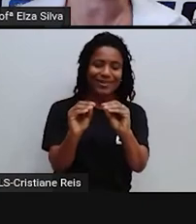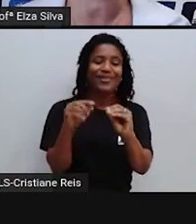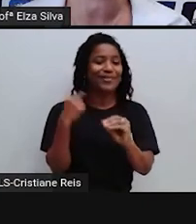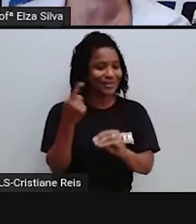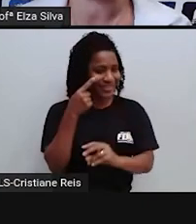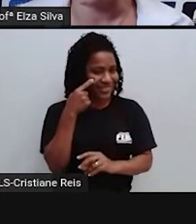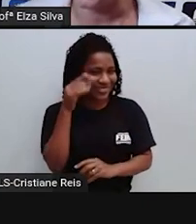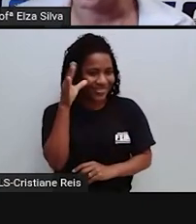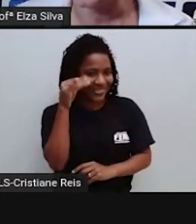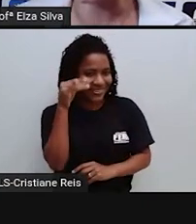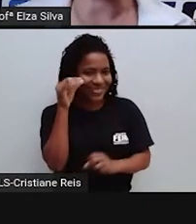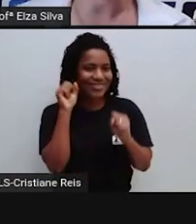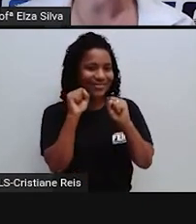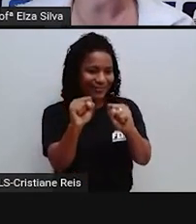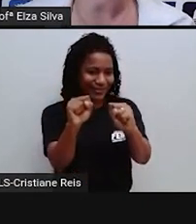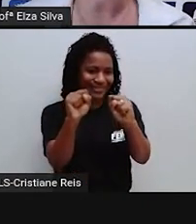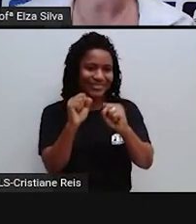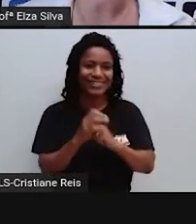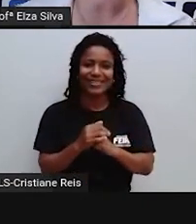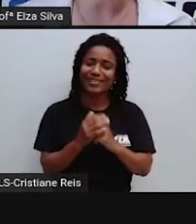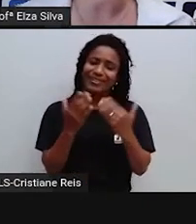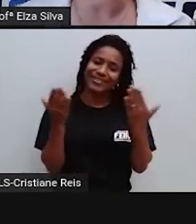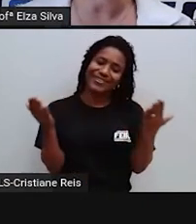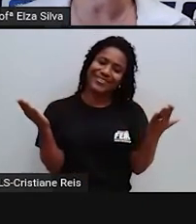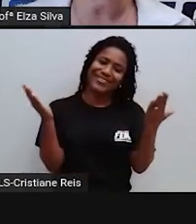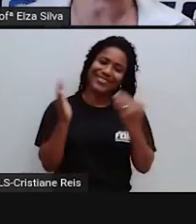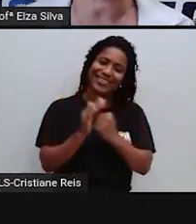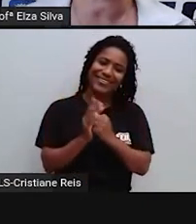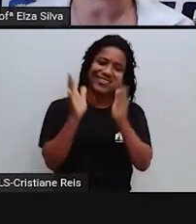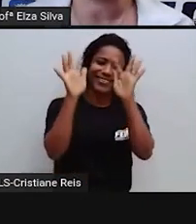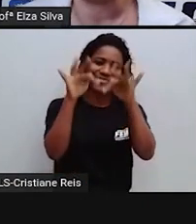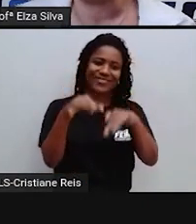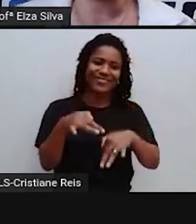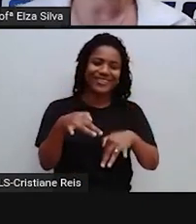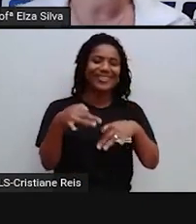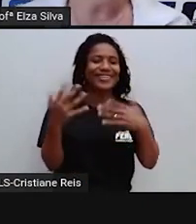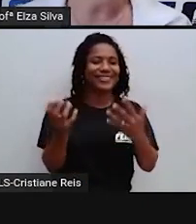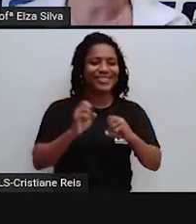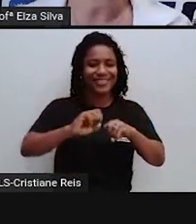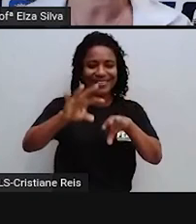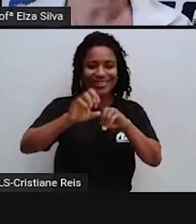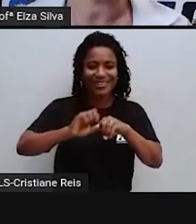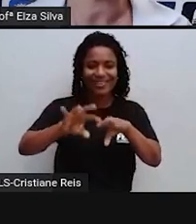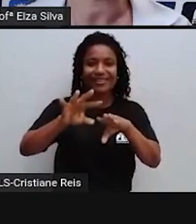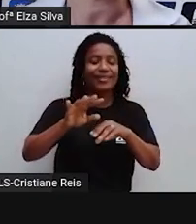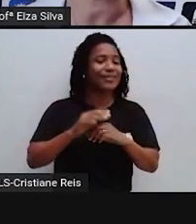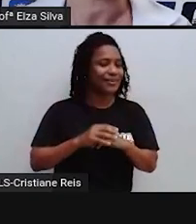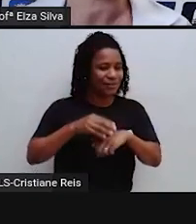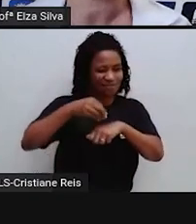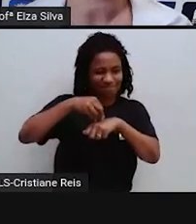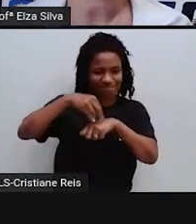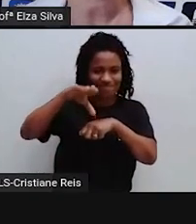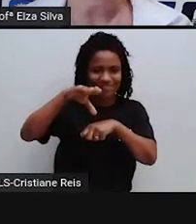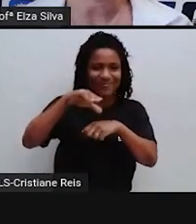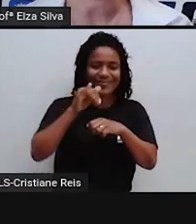Acessá-lo So Chegamos então Ao final De nossa aula E eu deixo Aquela mensagem